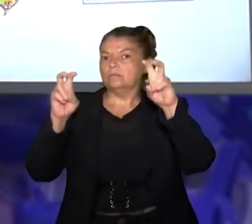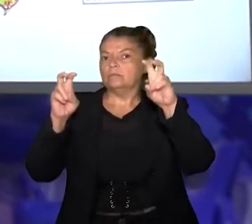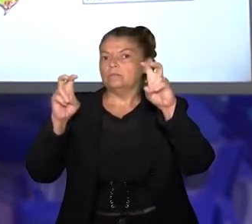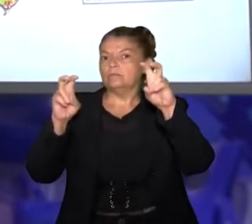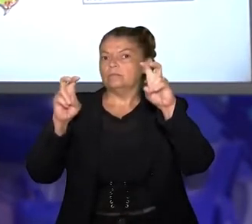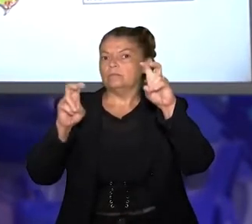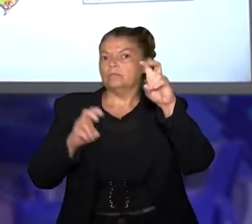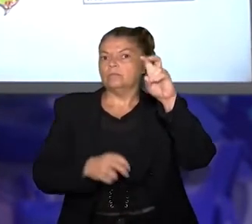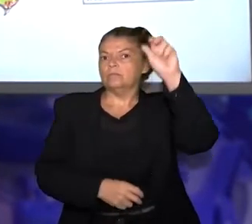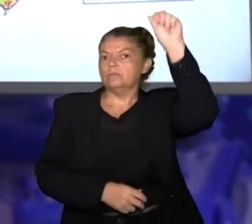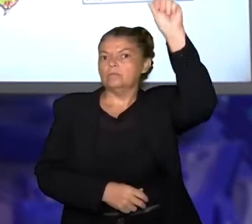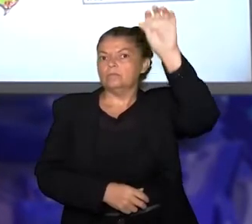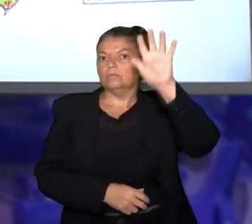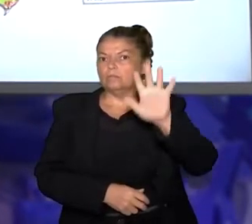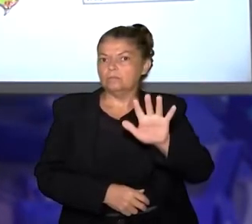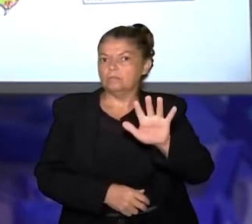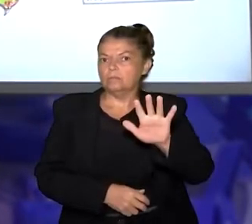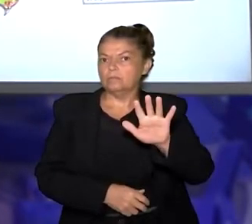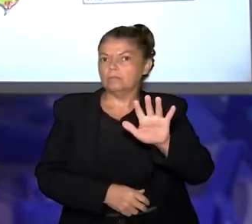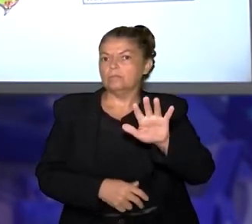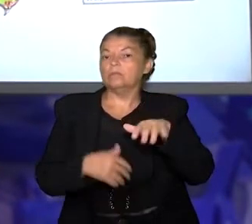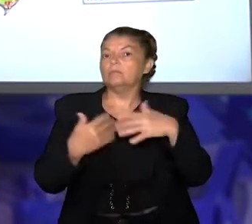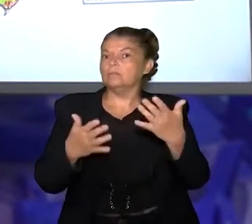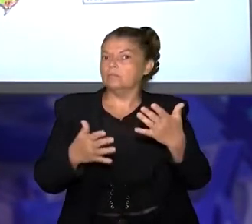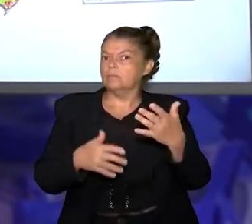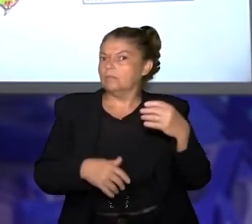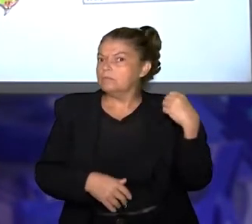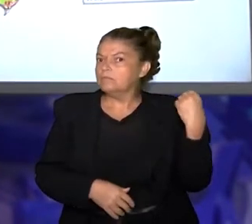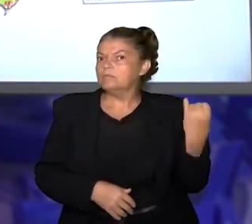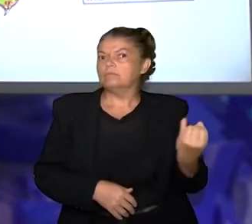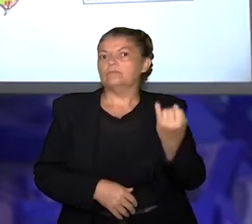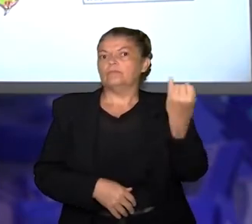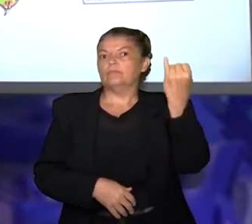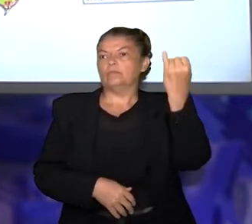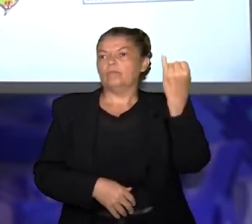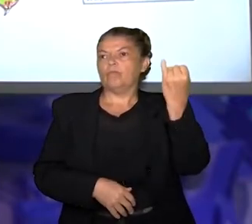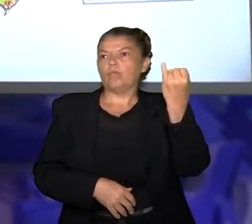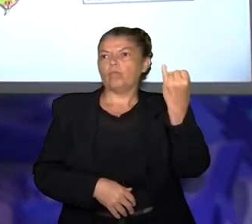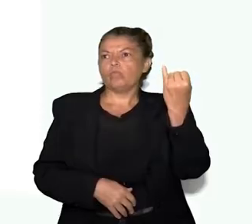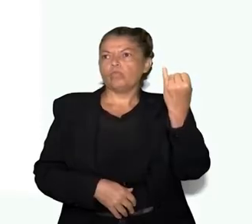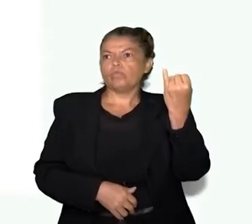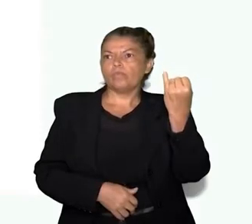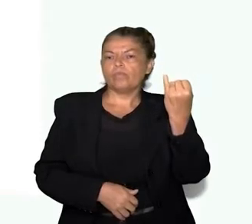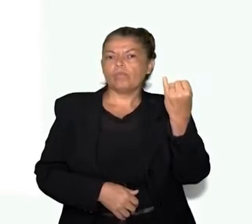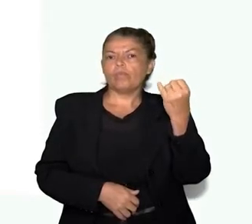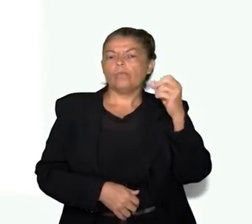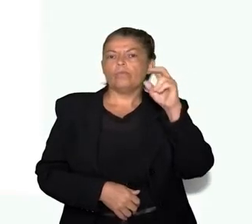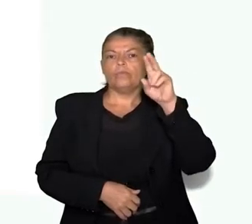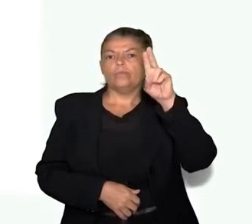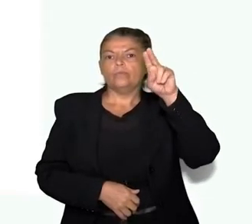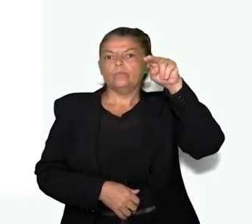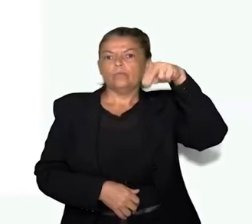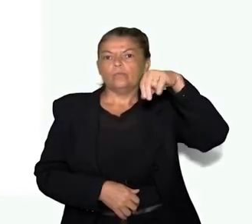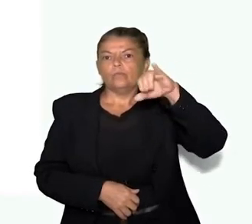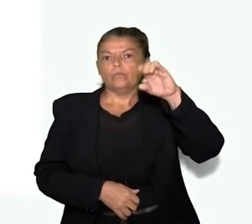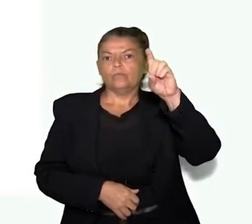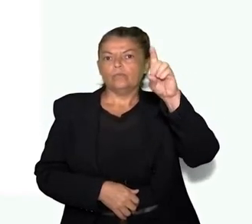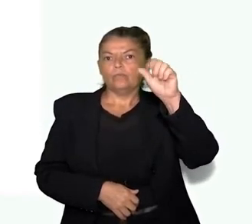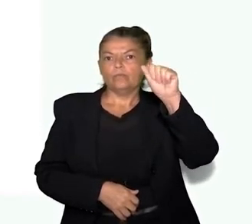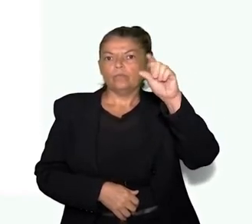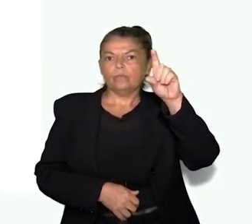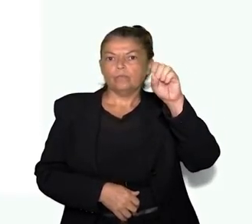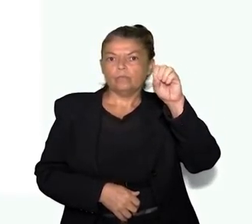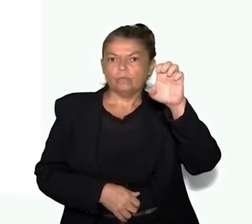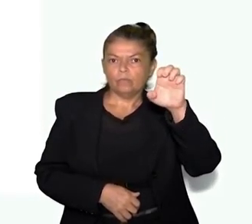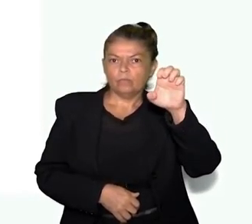Título do mapa. É muito importante. O título do mapa, onde está aqui esse nome aqui, Unidade Mófora Estrutura do Brasil. Ou seja,